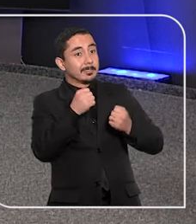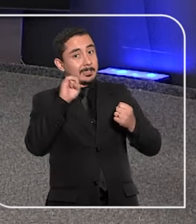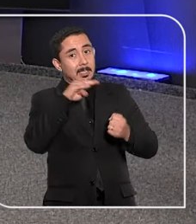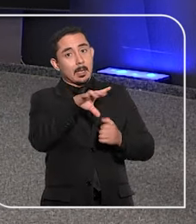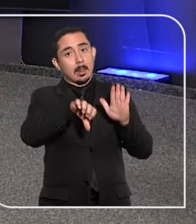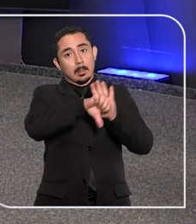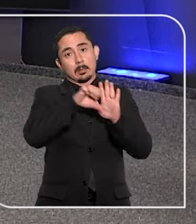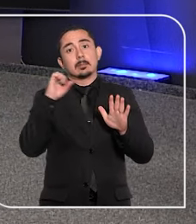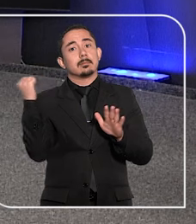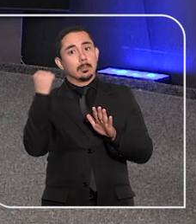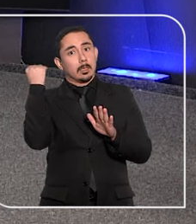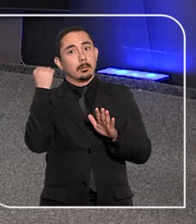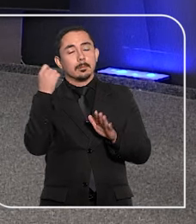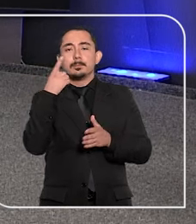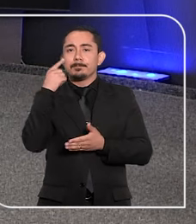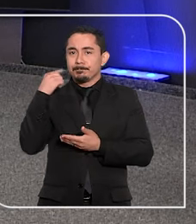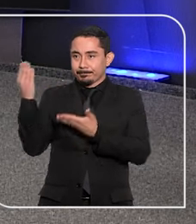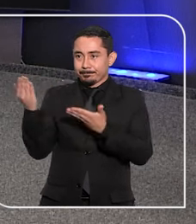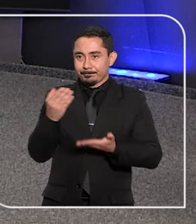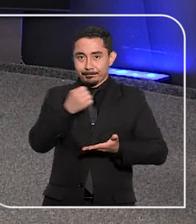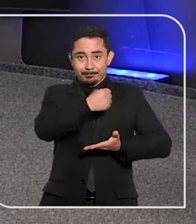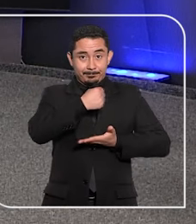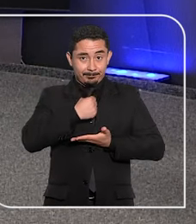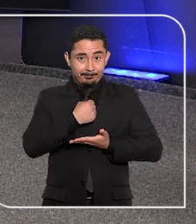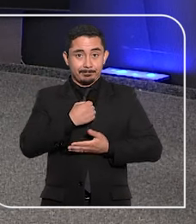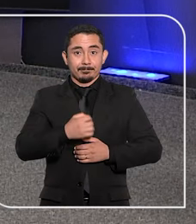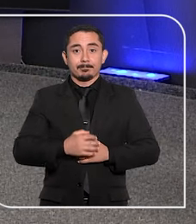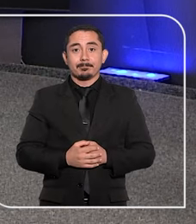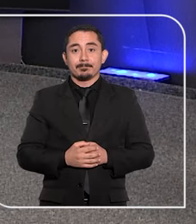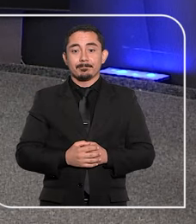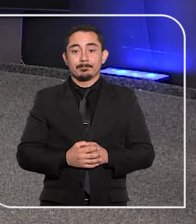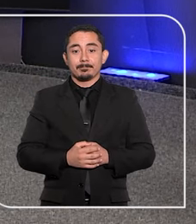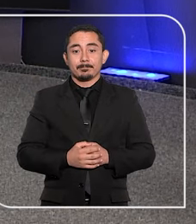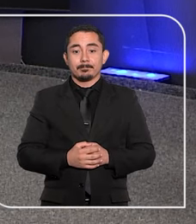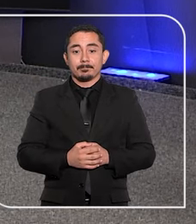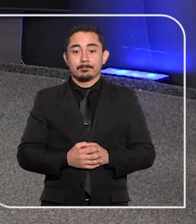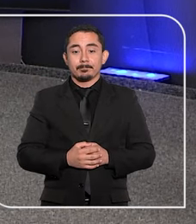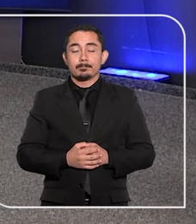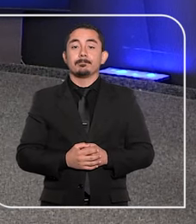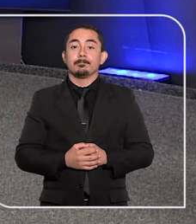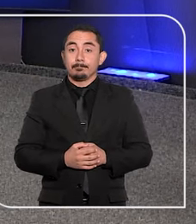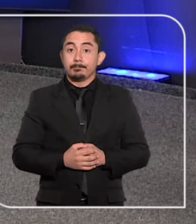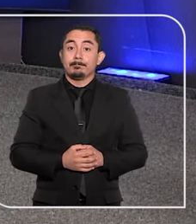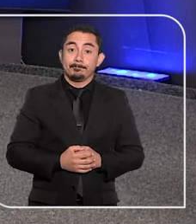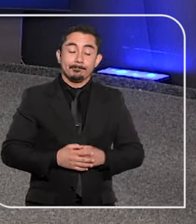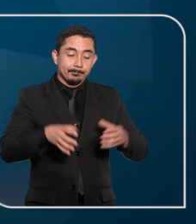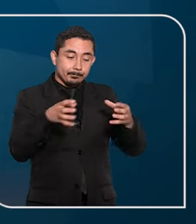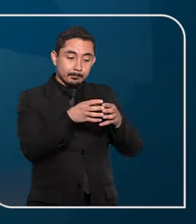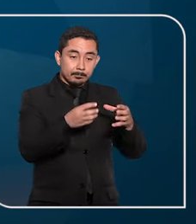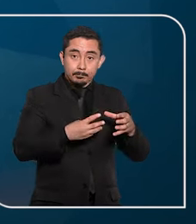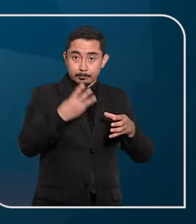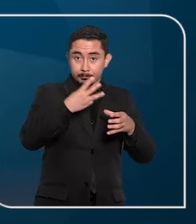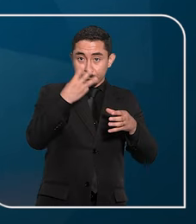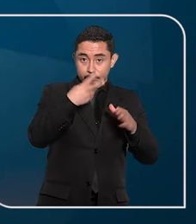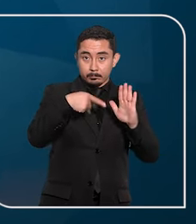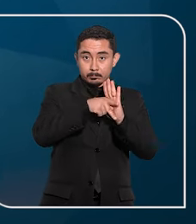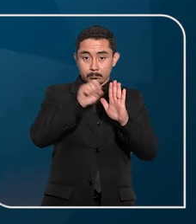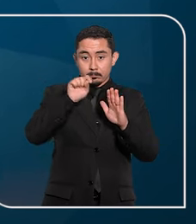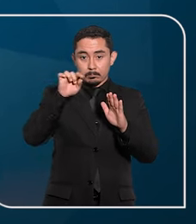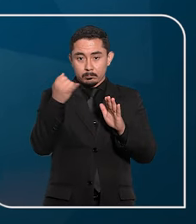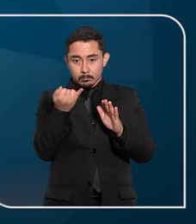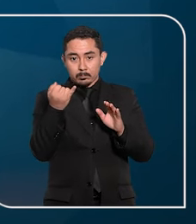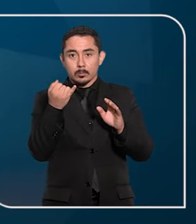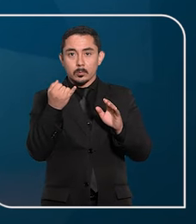ato grave. Mais informações com o repórter Bruno Silveira. Para a terceira turma do STJ,